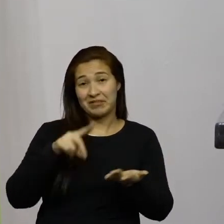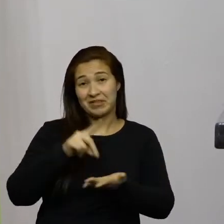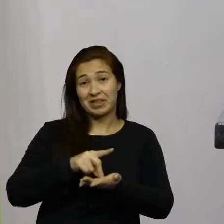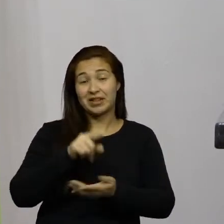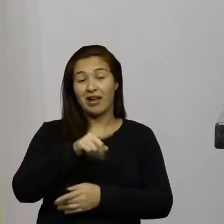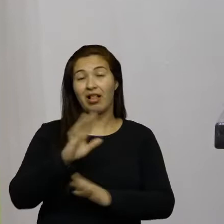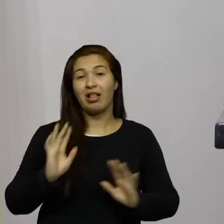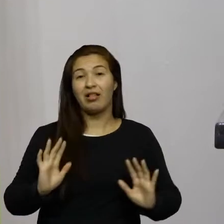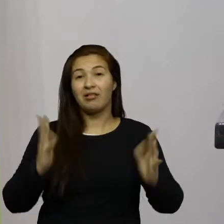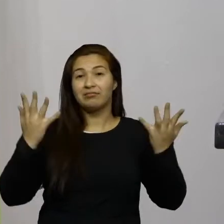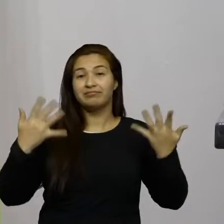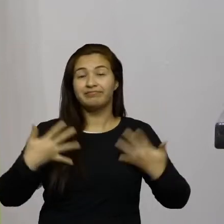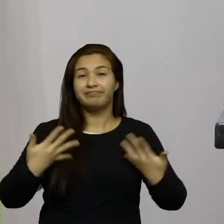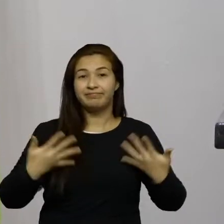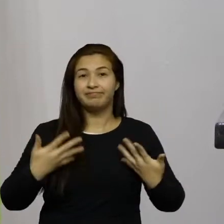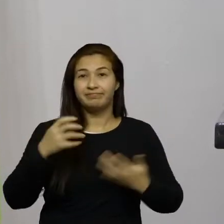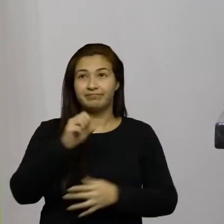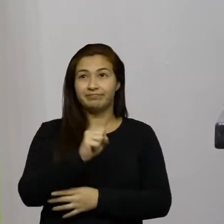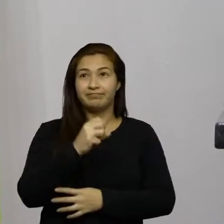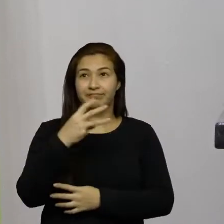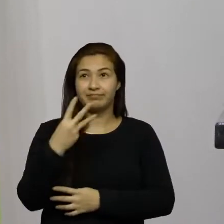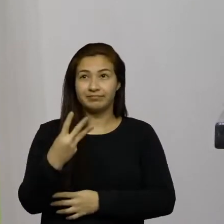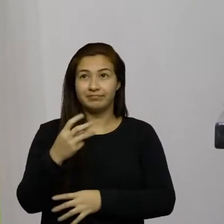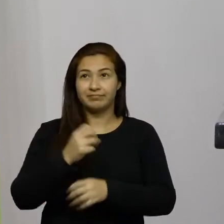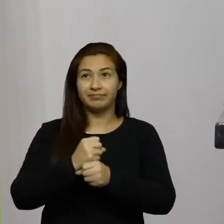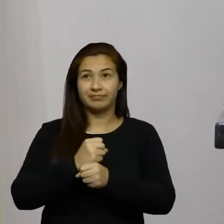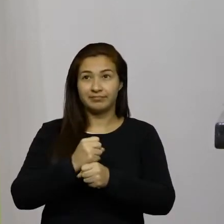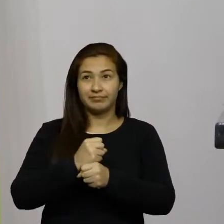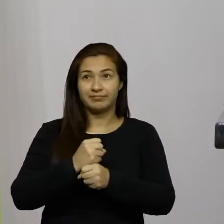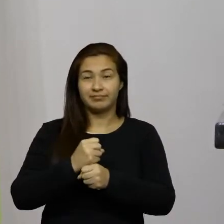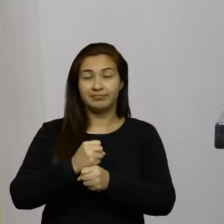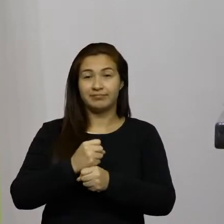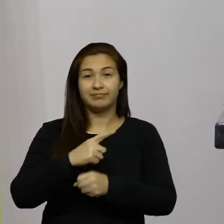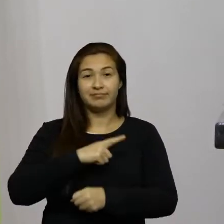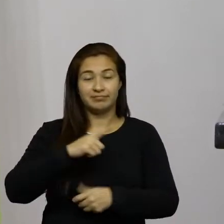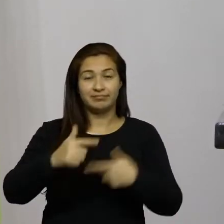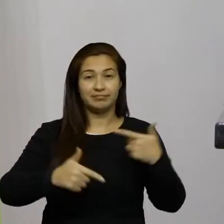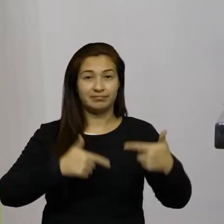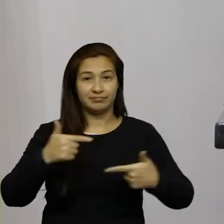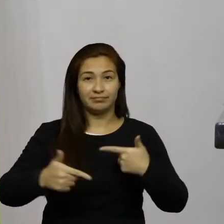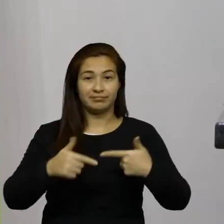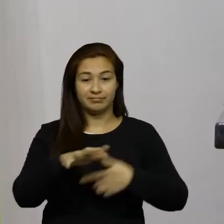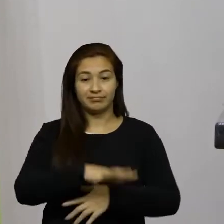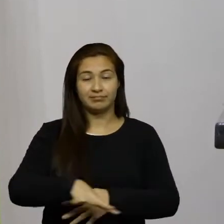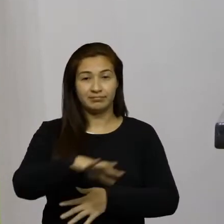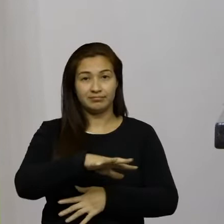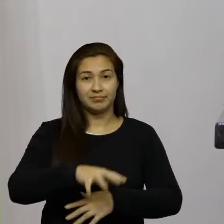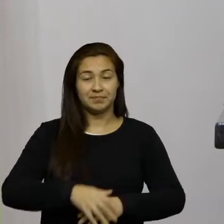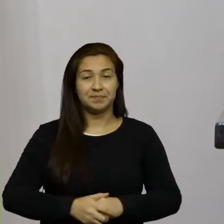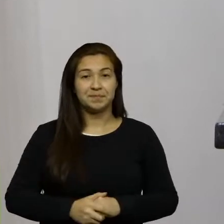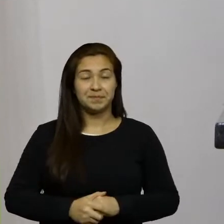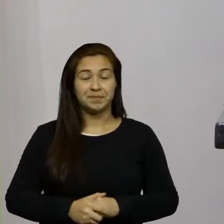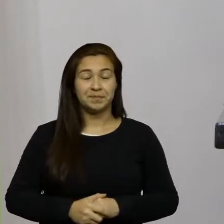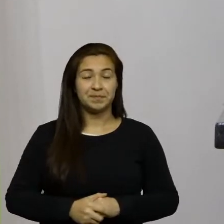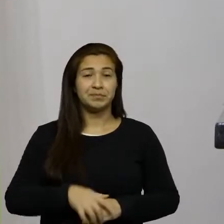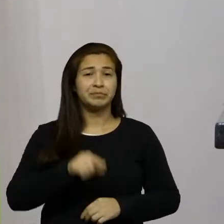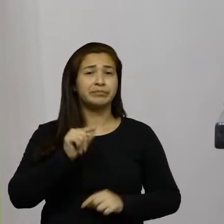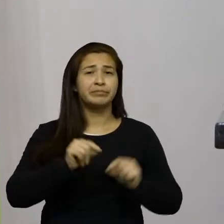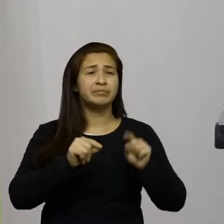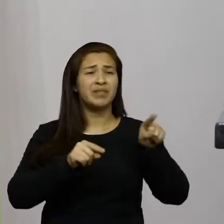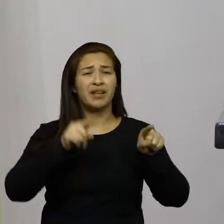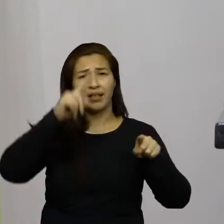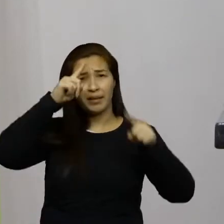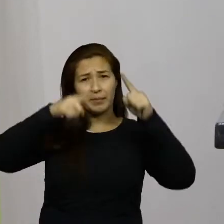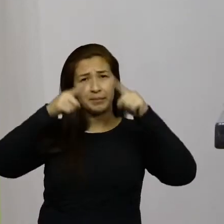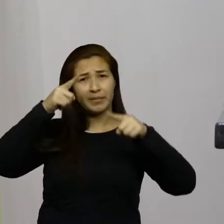comemora os seus 83 anos de existência uma empresa comandada pela família